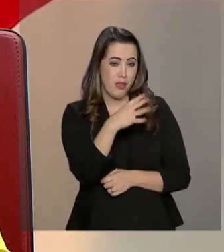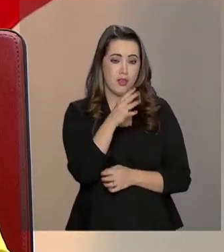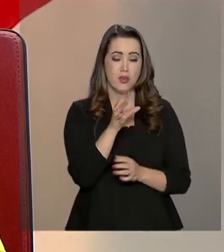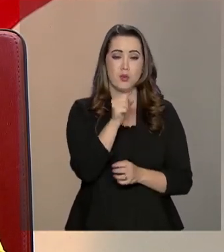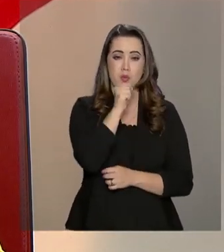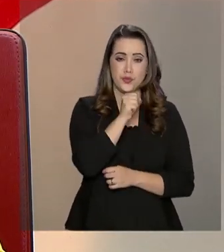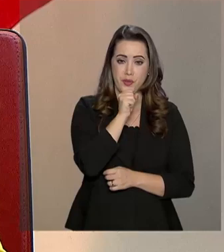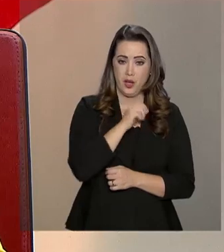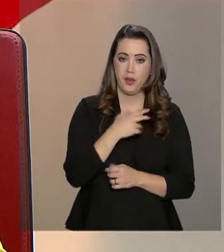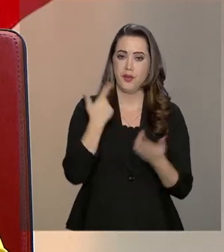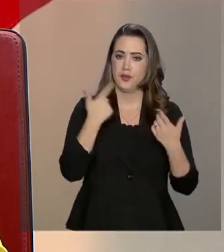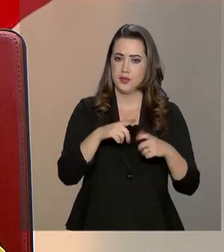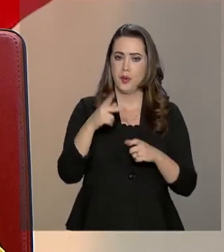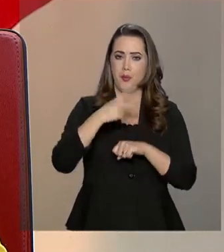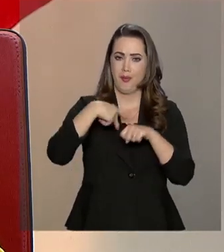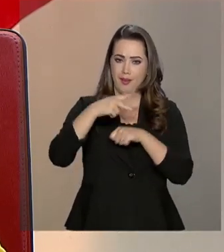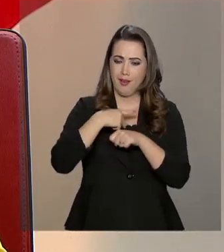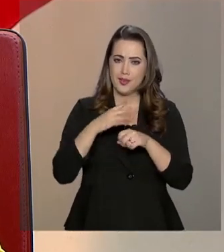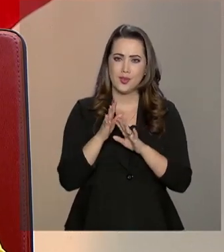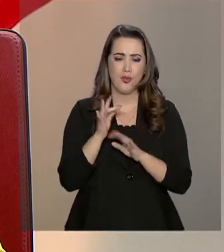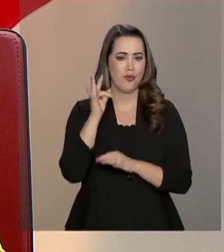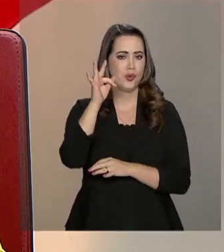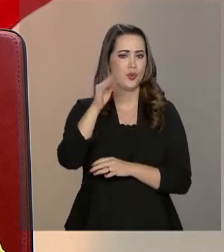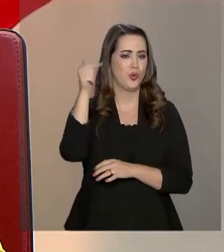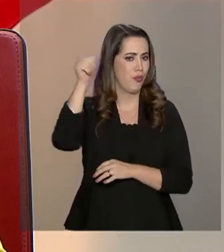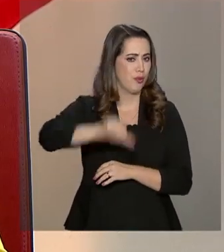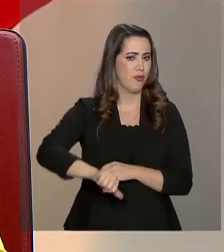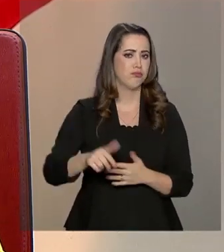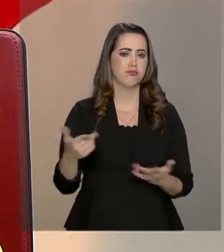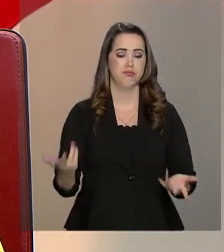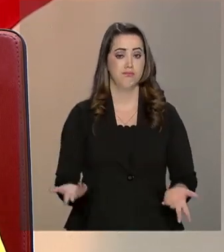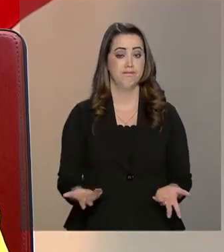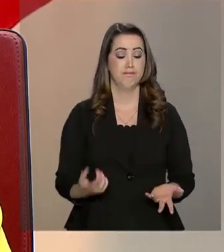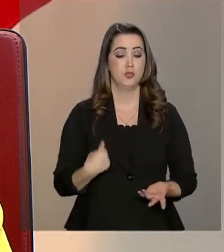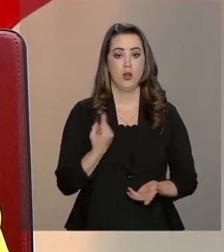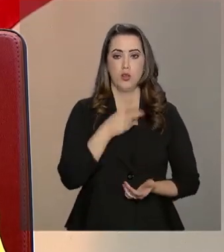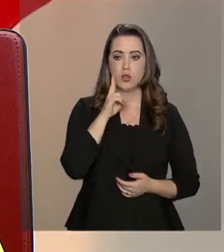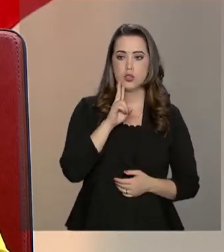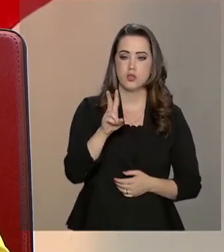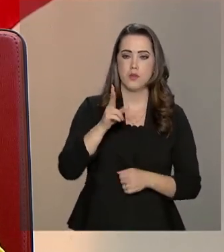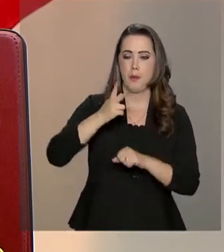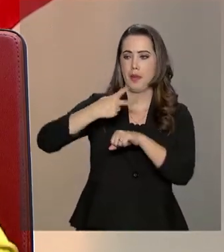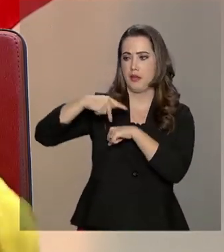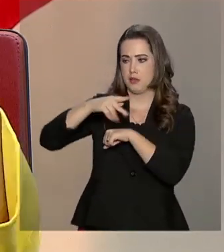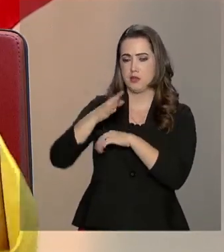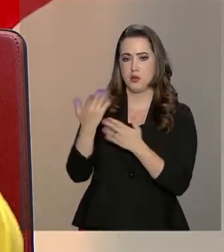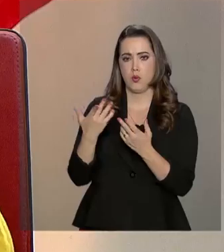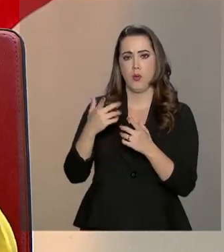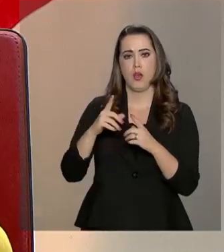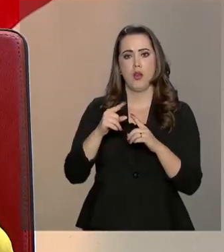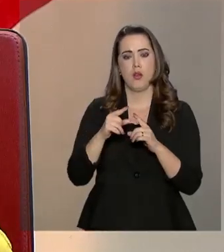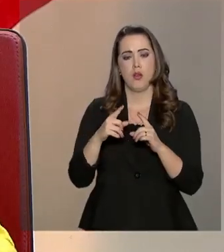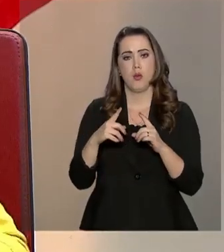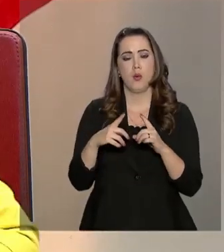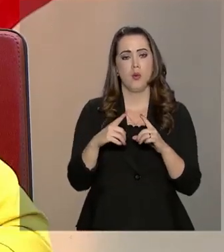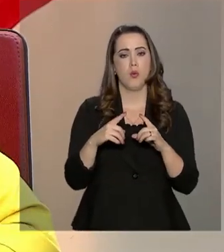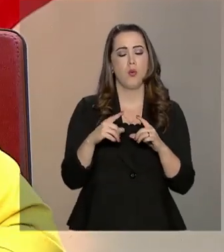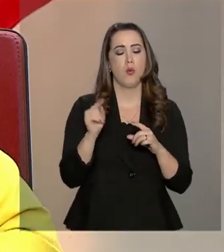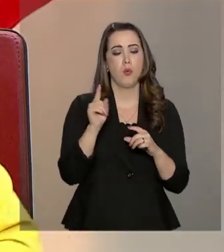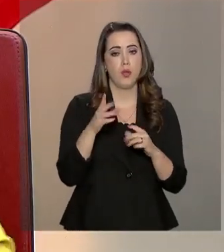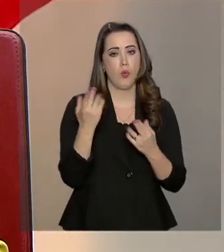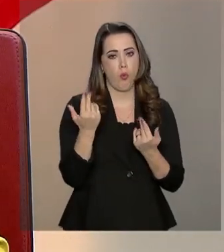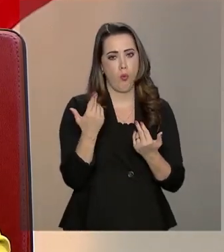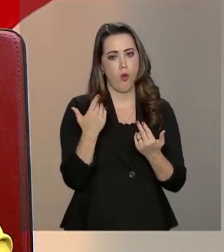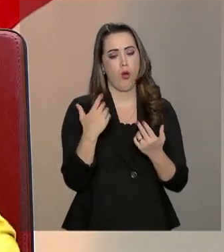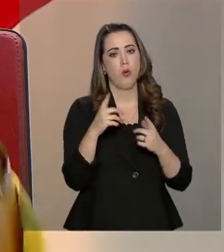ao fracasso. Nós precisamos entender isso. Quando a gente vê nações como o Japão, que ter um idoso em casa é um